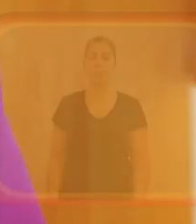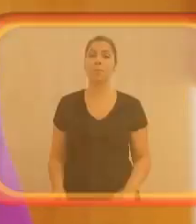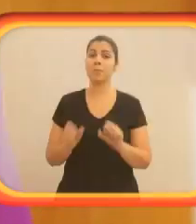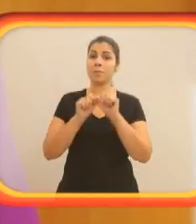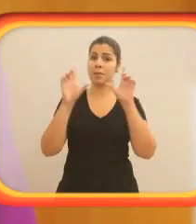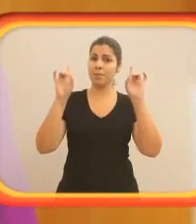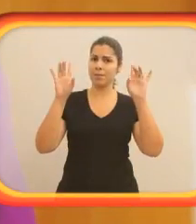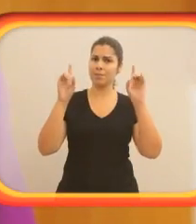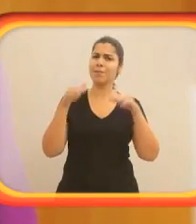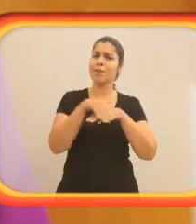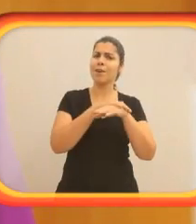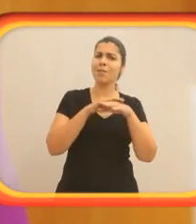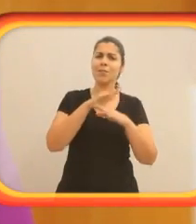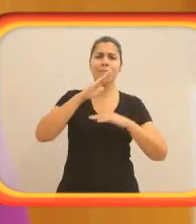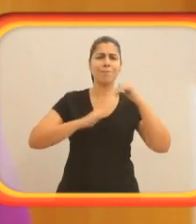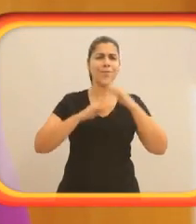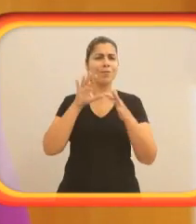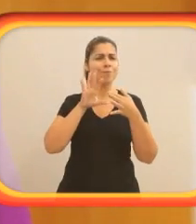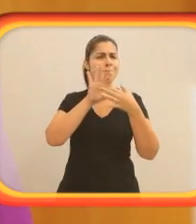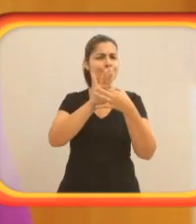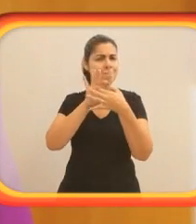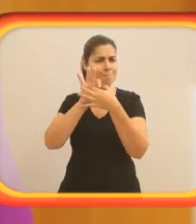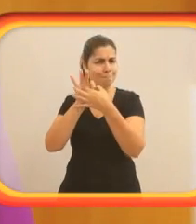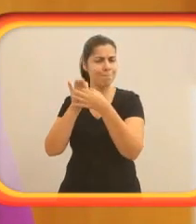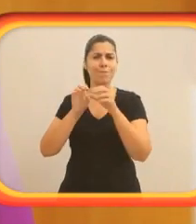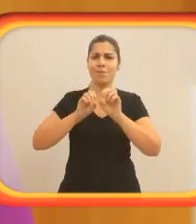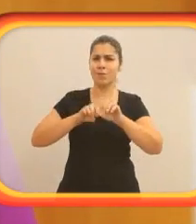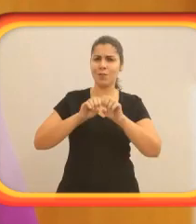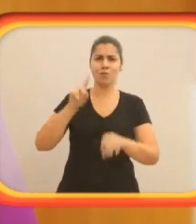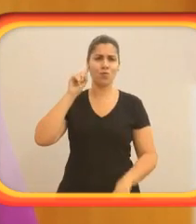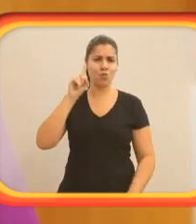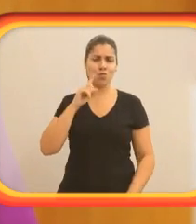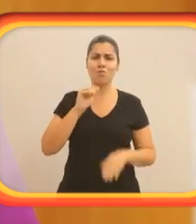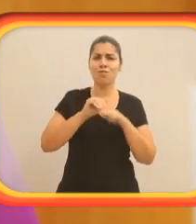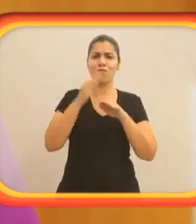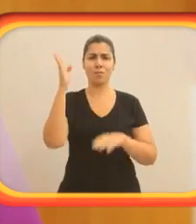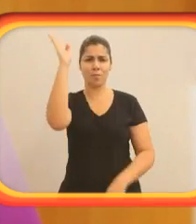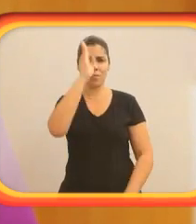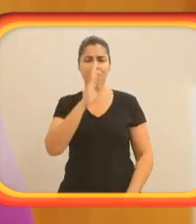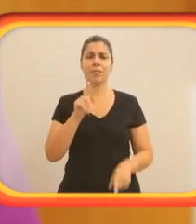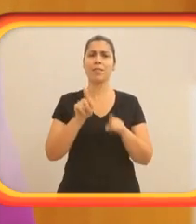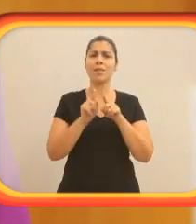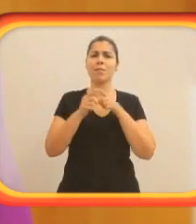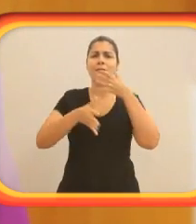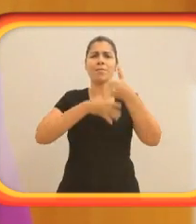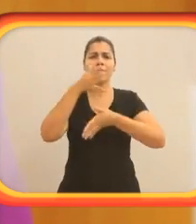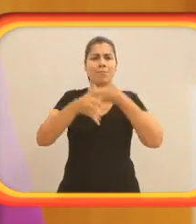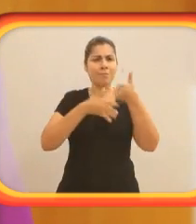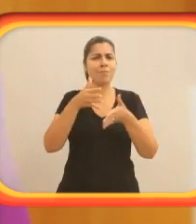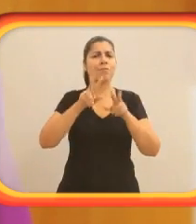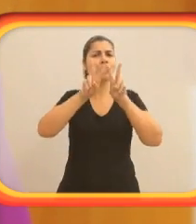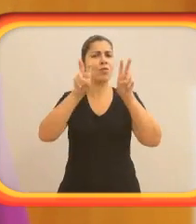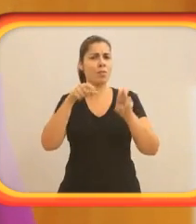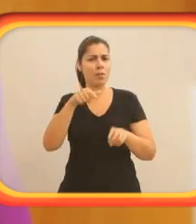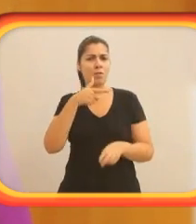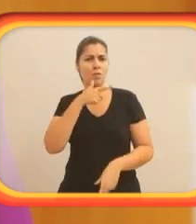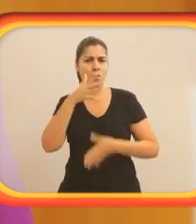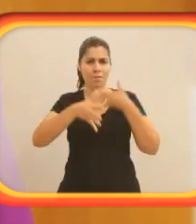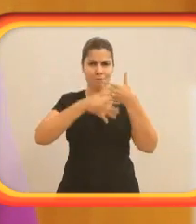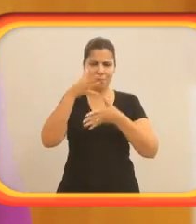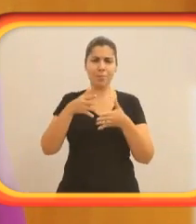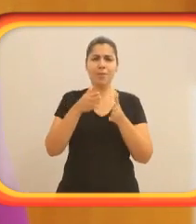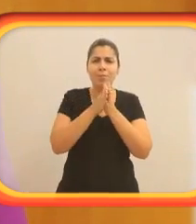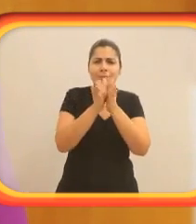O programa especial conversou com profissionais ligados à educação de surdos fora do Brasil, que falaram sobre as línguas de